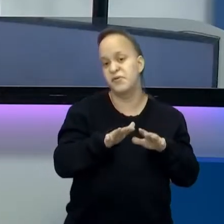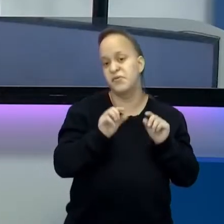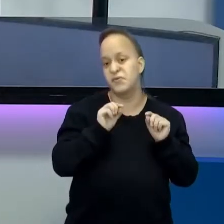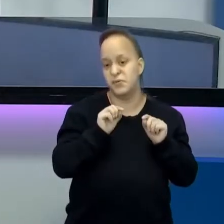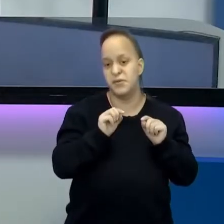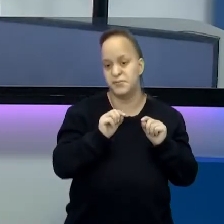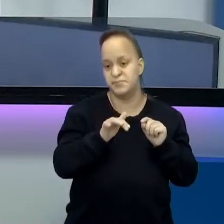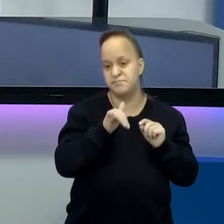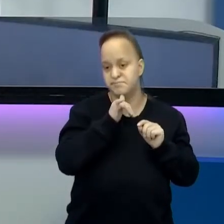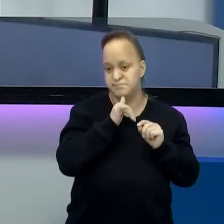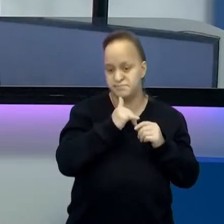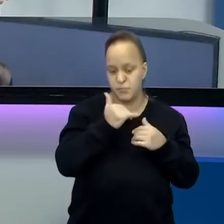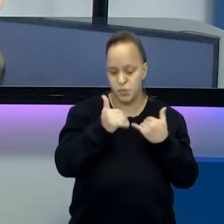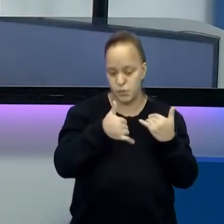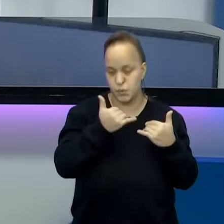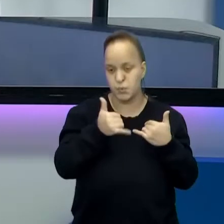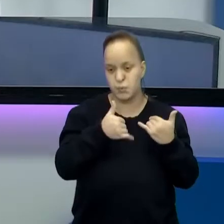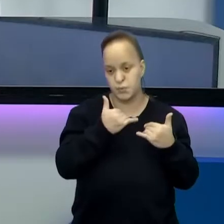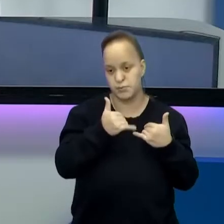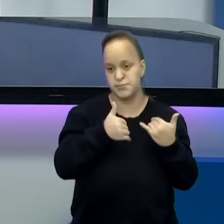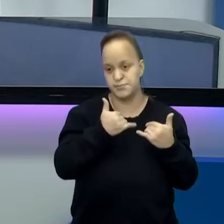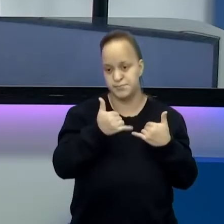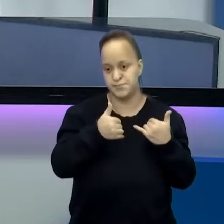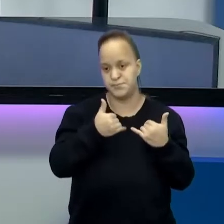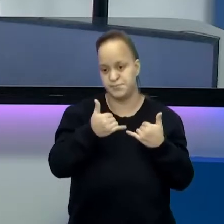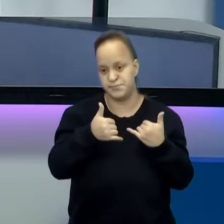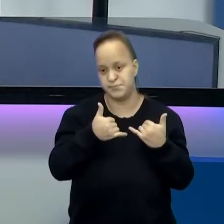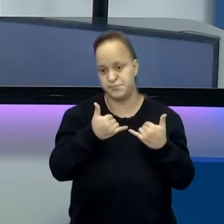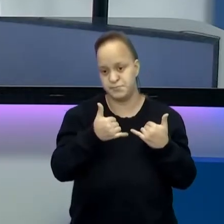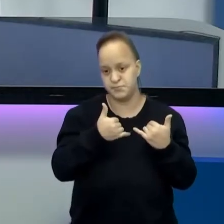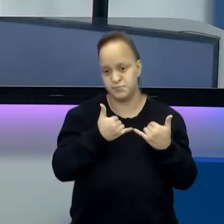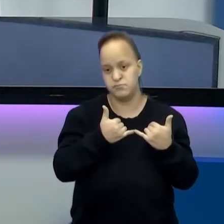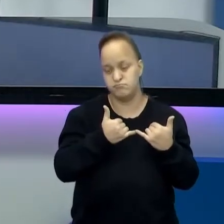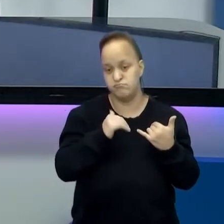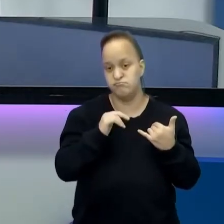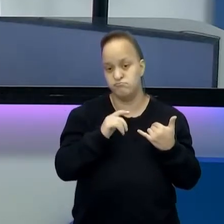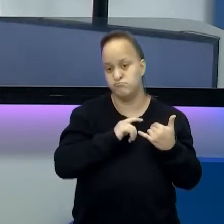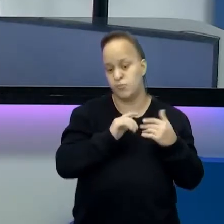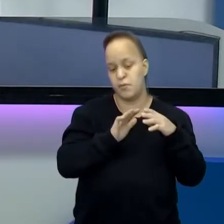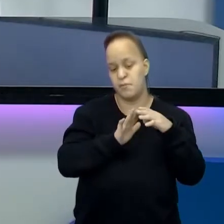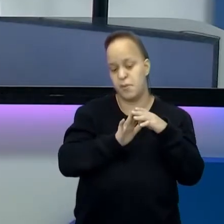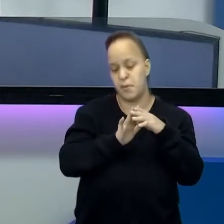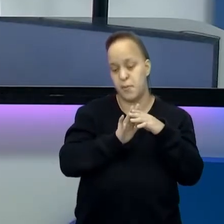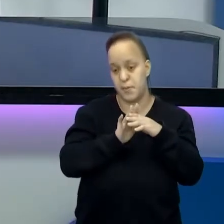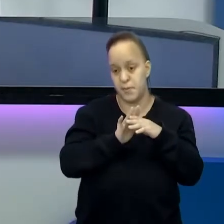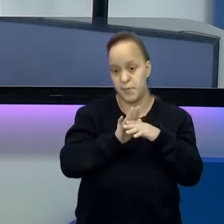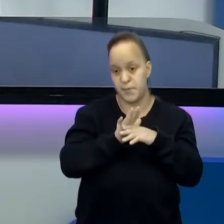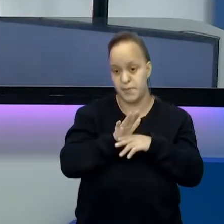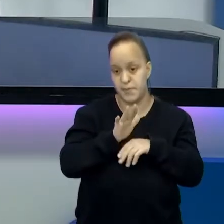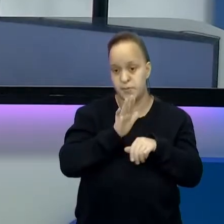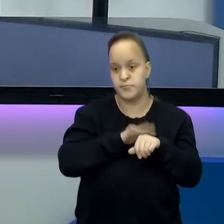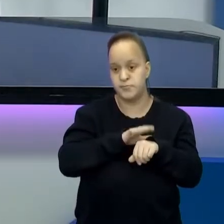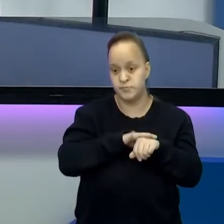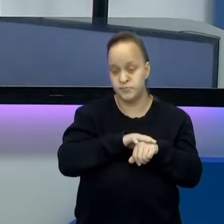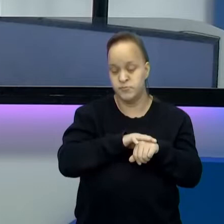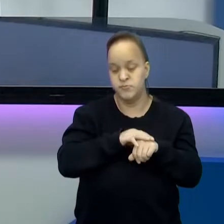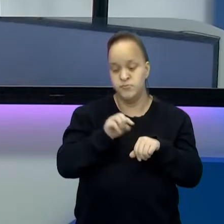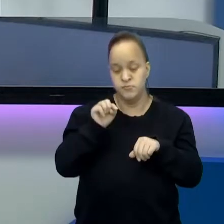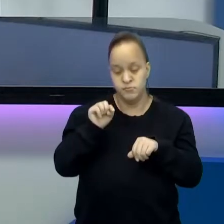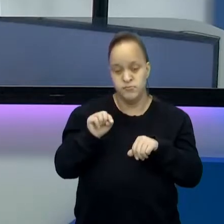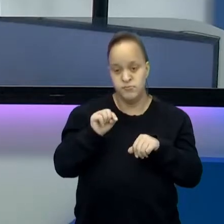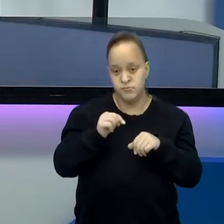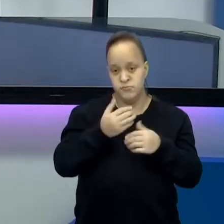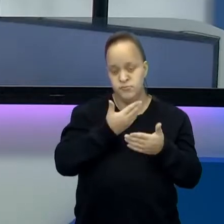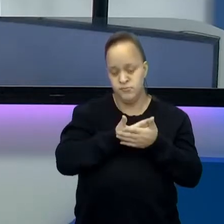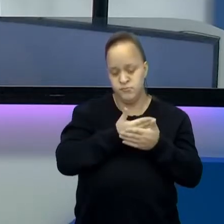jogo, né? A gente tem aí essas questões para desenvolver, para serem desenvolvidas. E aqui nesse componente, nas próximas